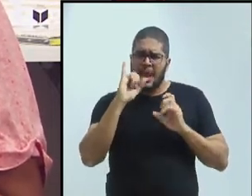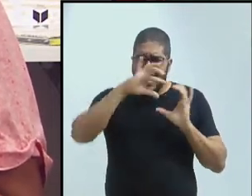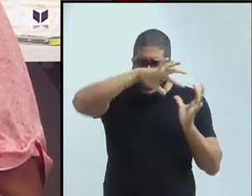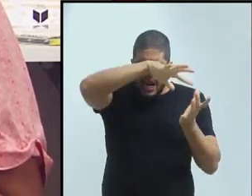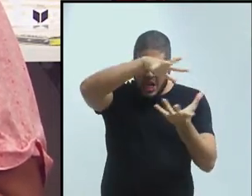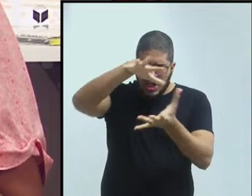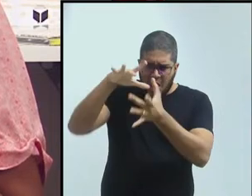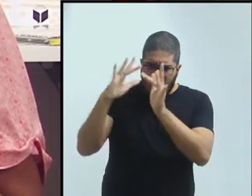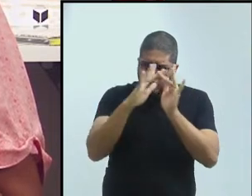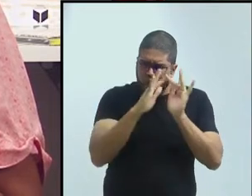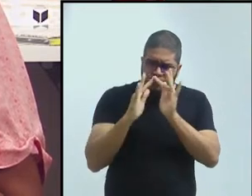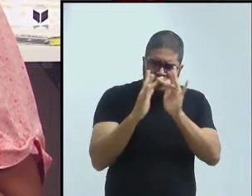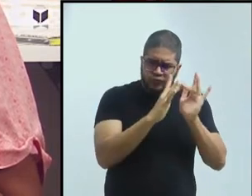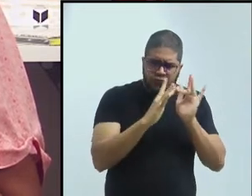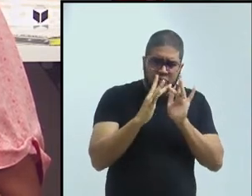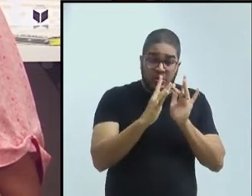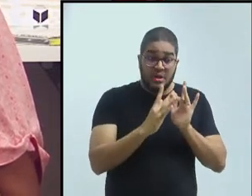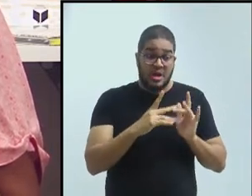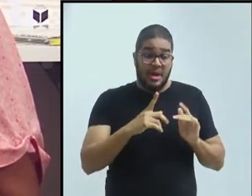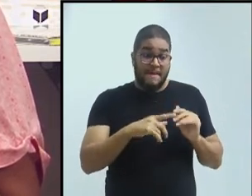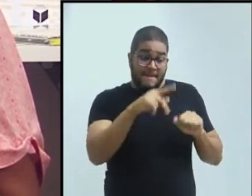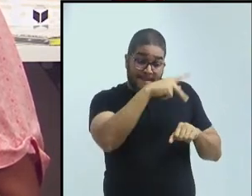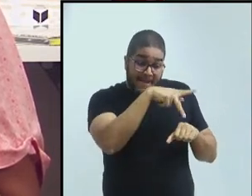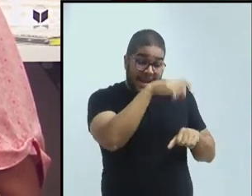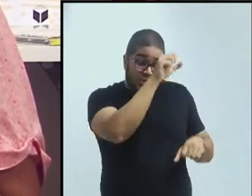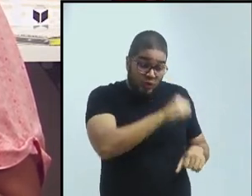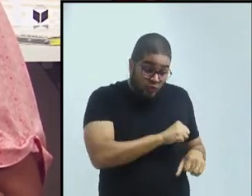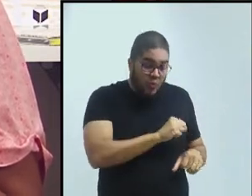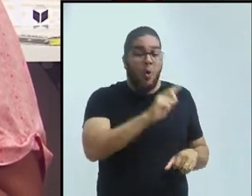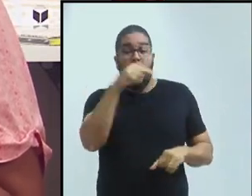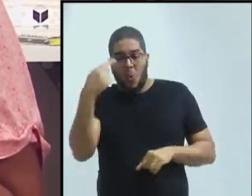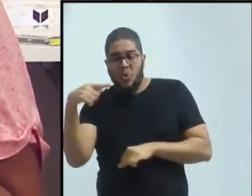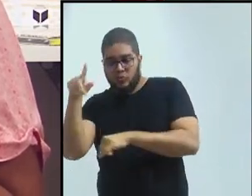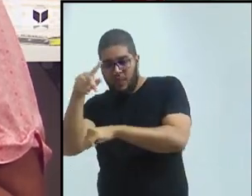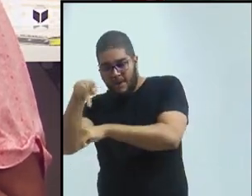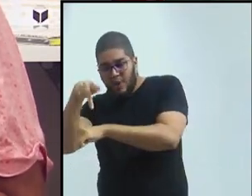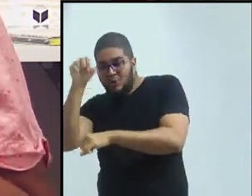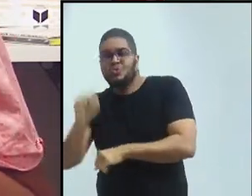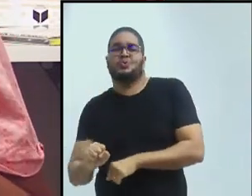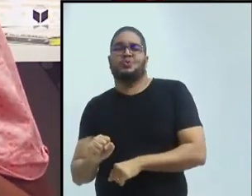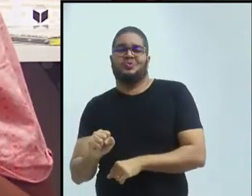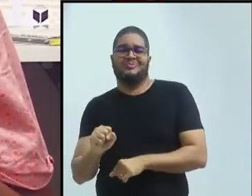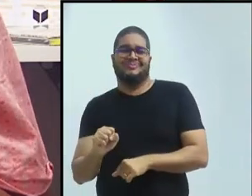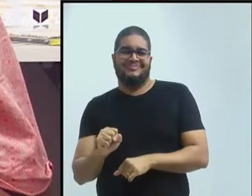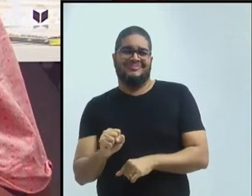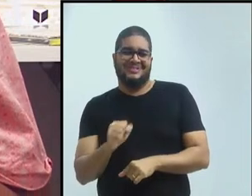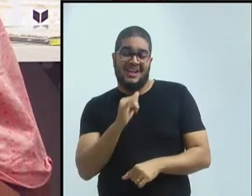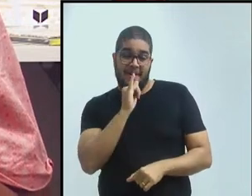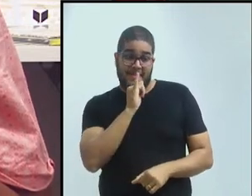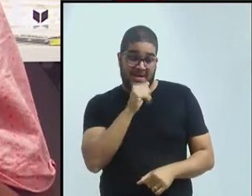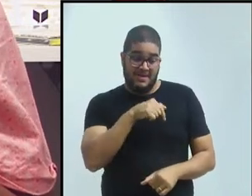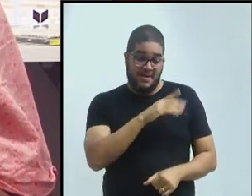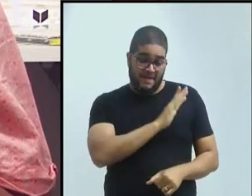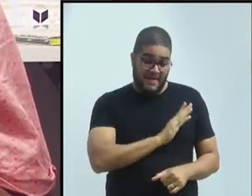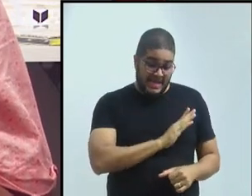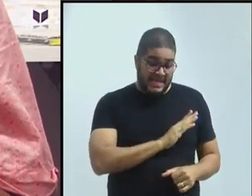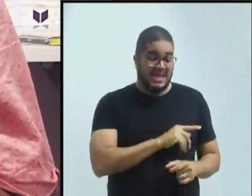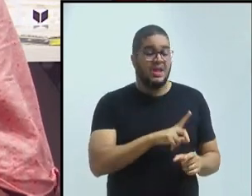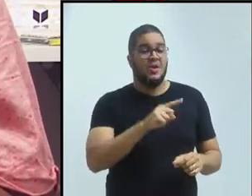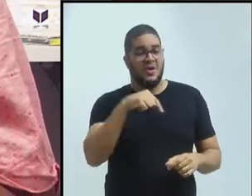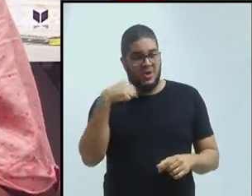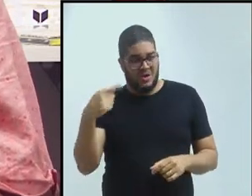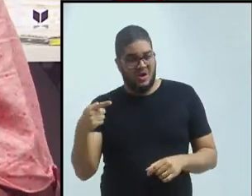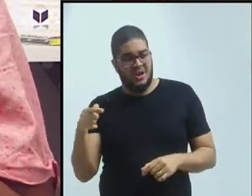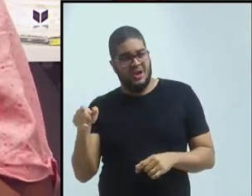A gente está numa relação com uma instituição em um país que não tem uma CAPES. A gente falou muito sobre